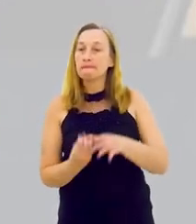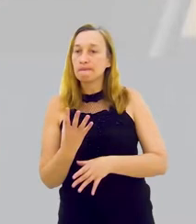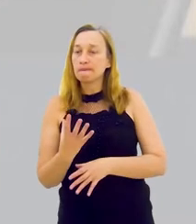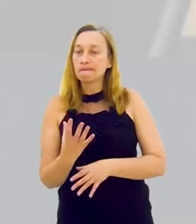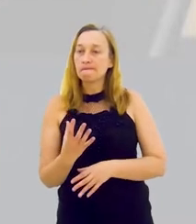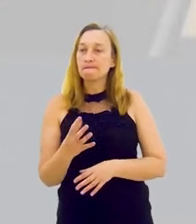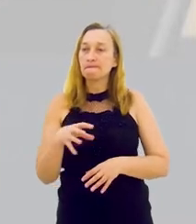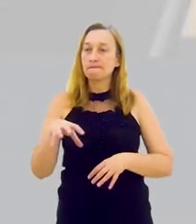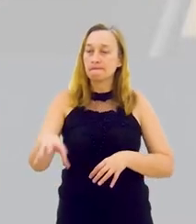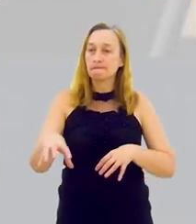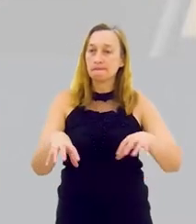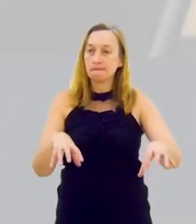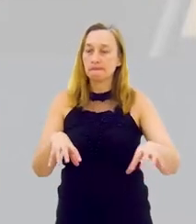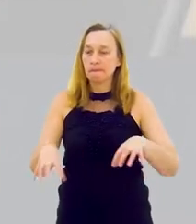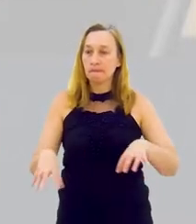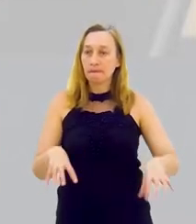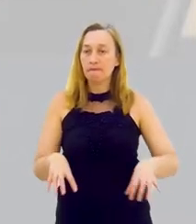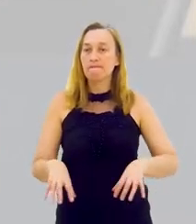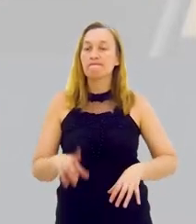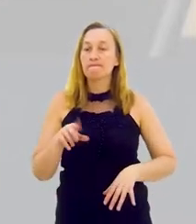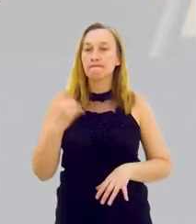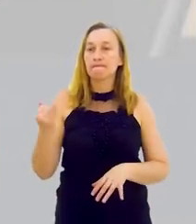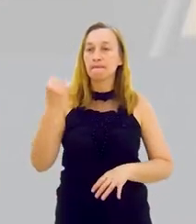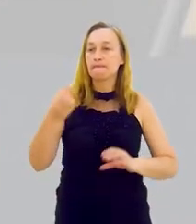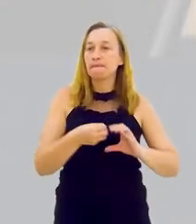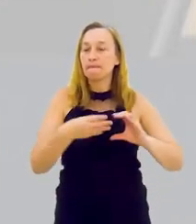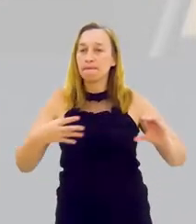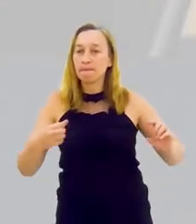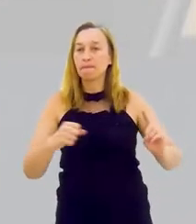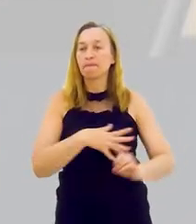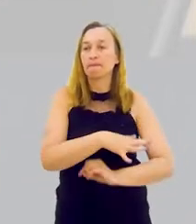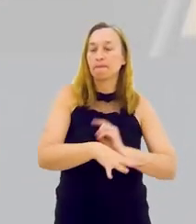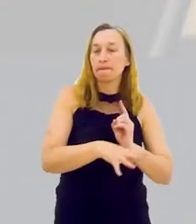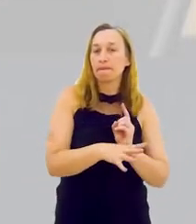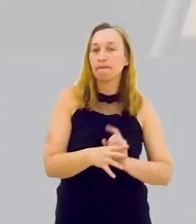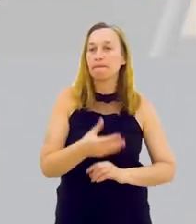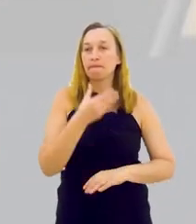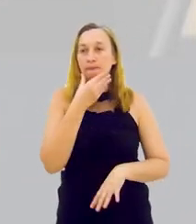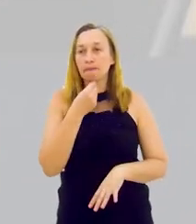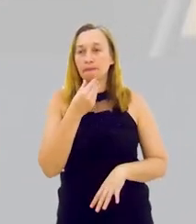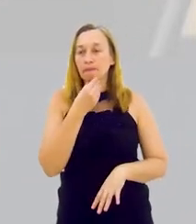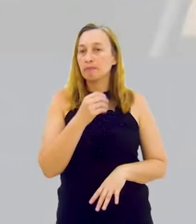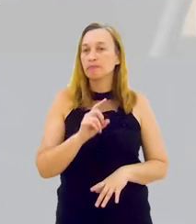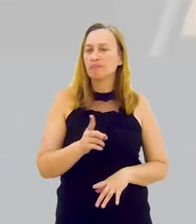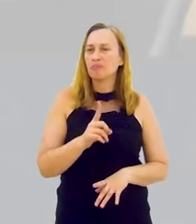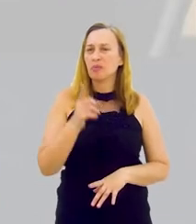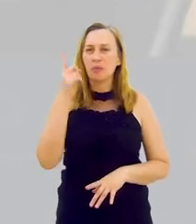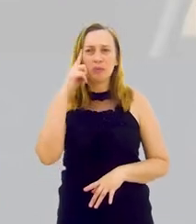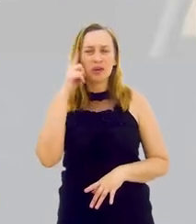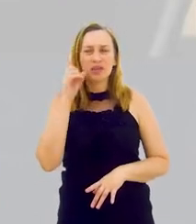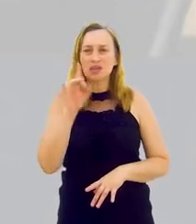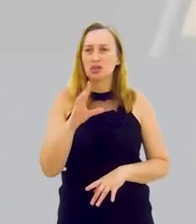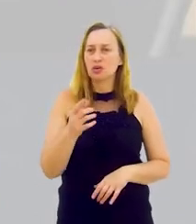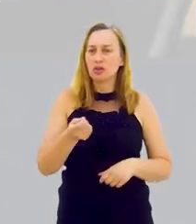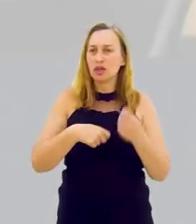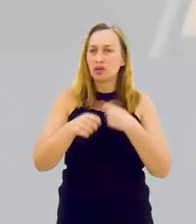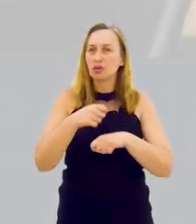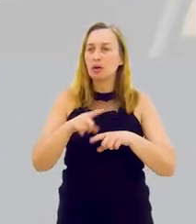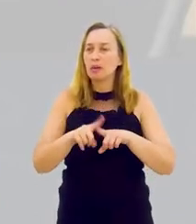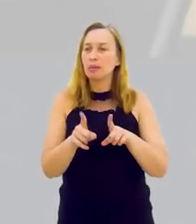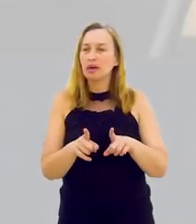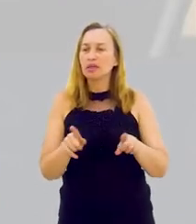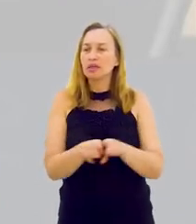produtiva. Isso é extremamente importante. Quer ver? Outra característica social, é o cara que não pensa só no benefício